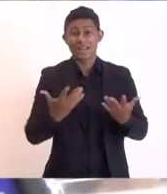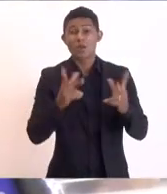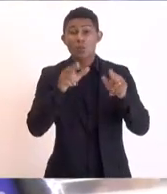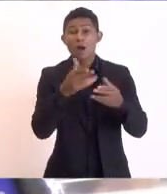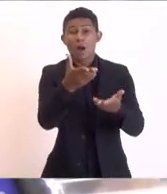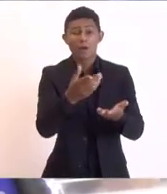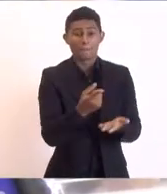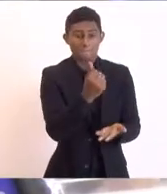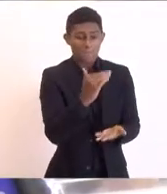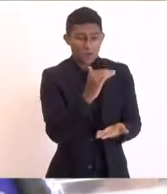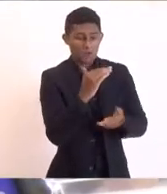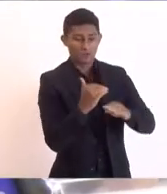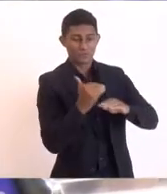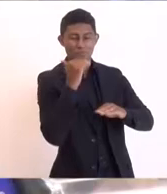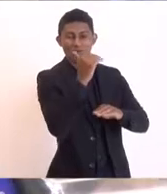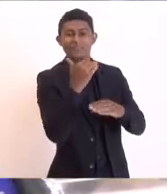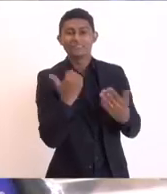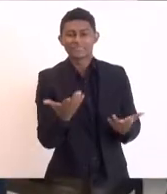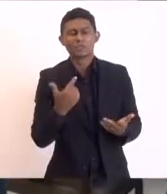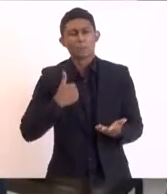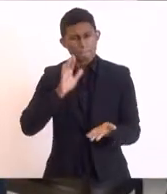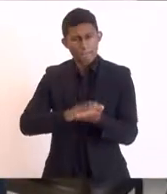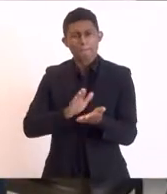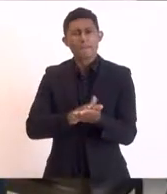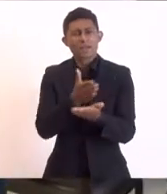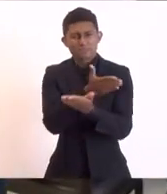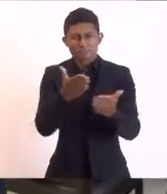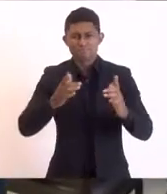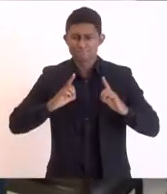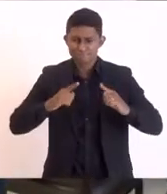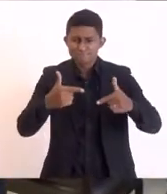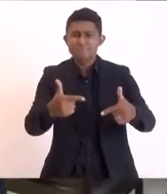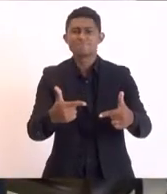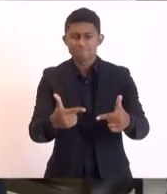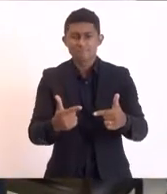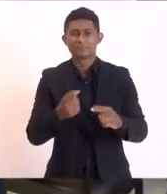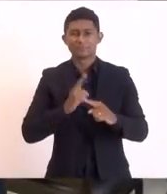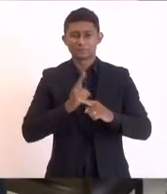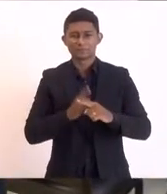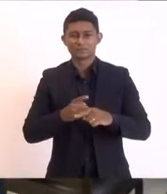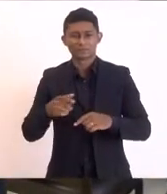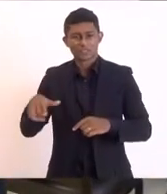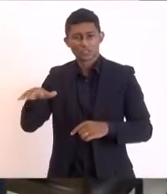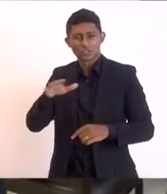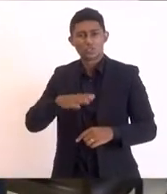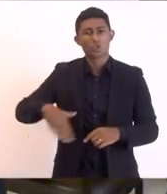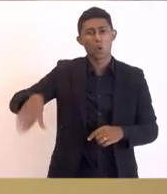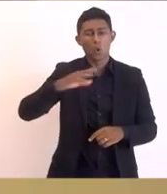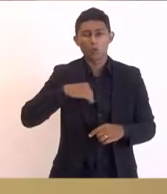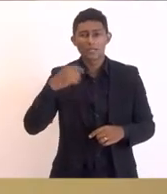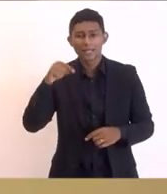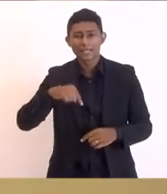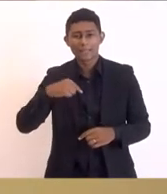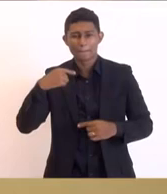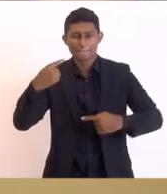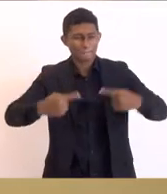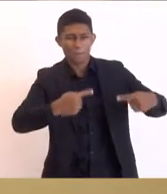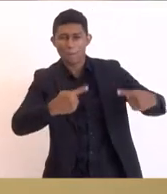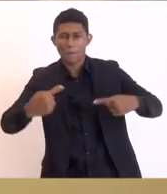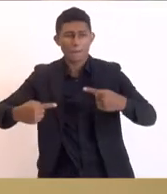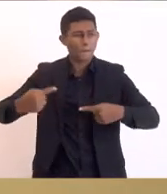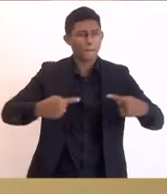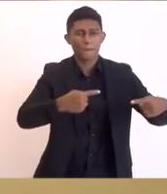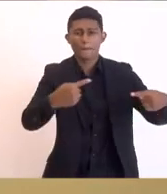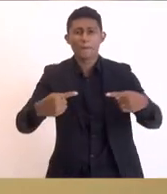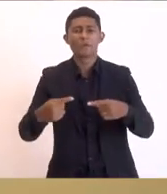enfim eu só tenho que parabenizar você pelas iniciativas de estar fazendo com que todos nós agentes políticos estejamos aqui discutindo